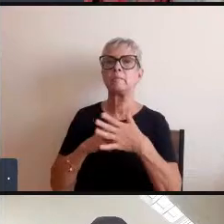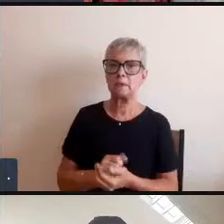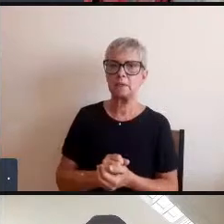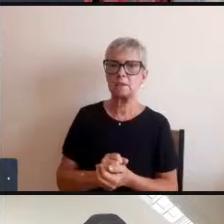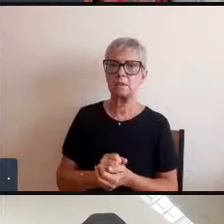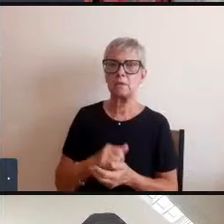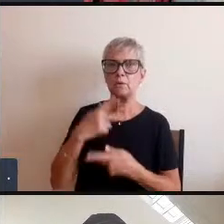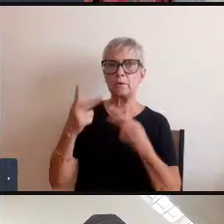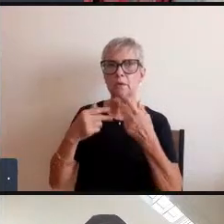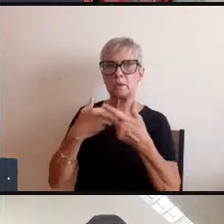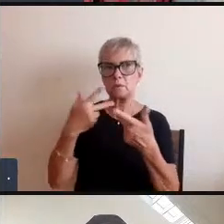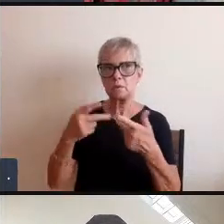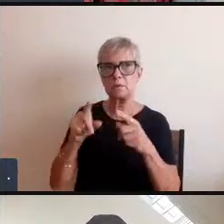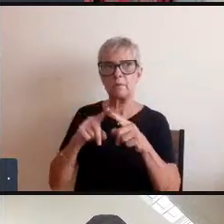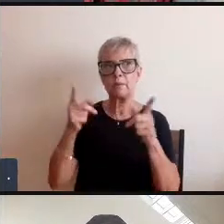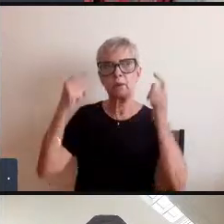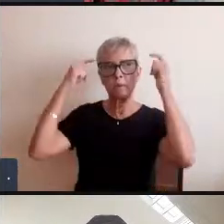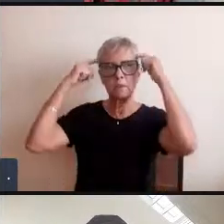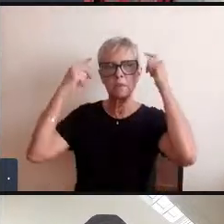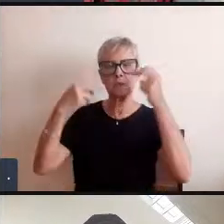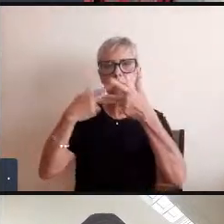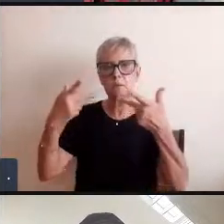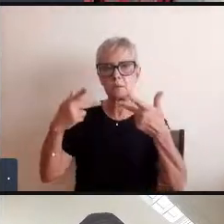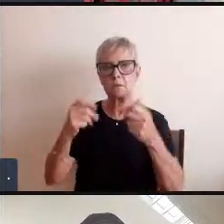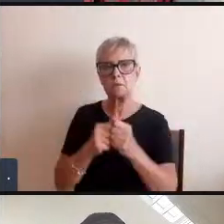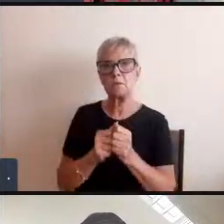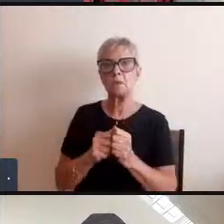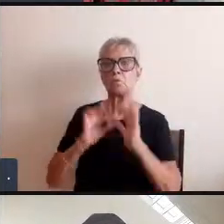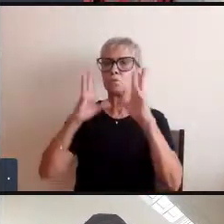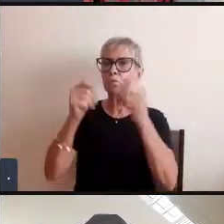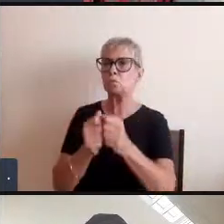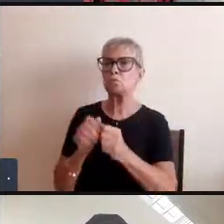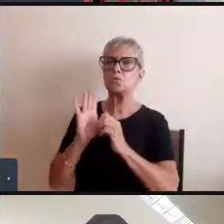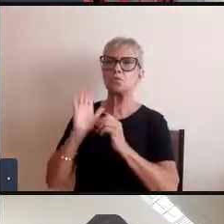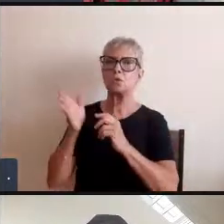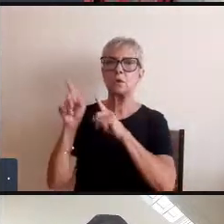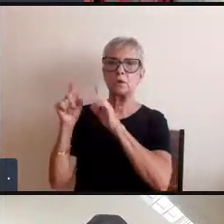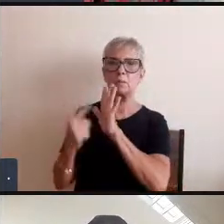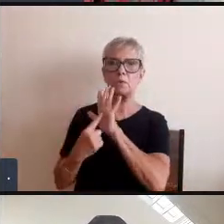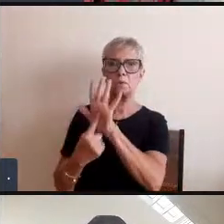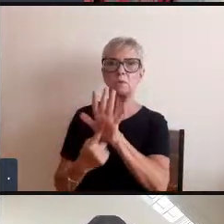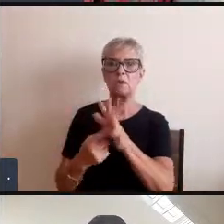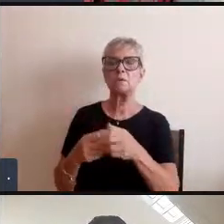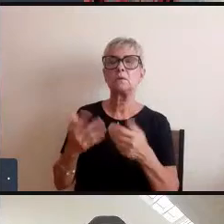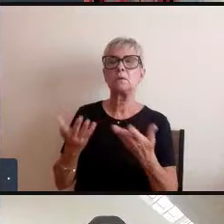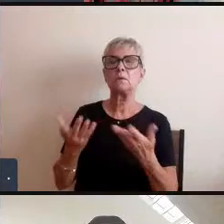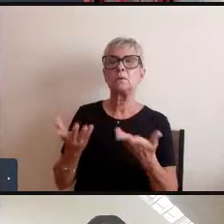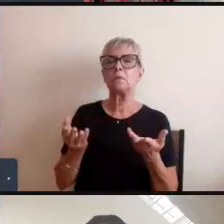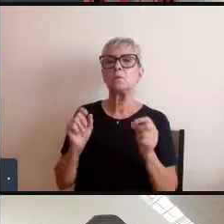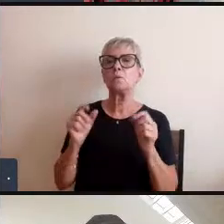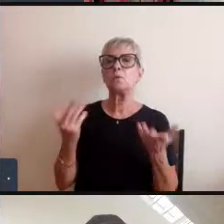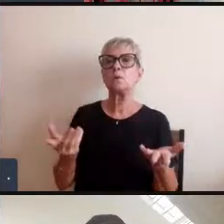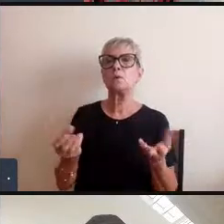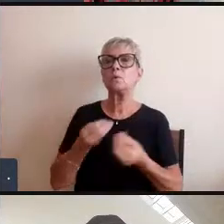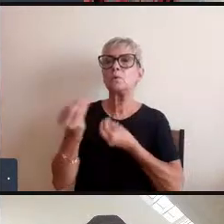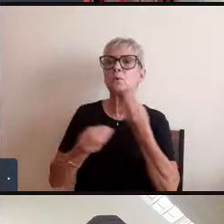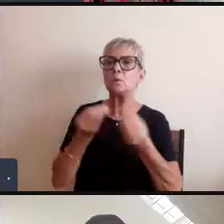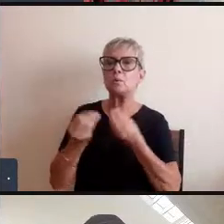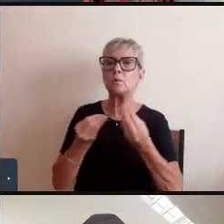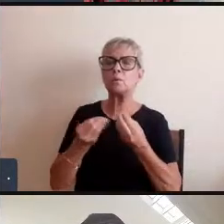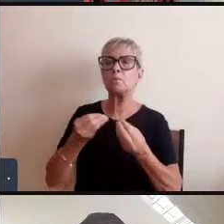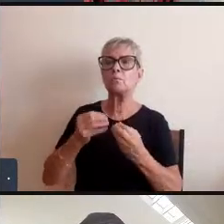homem eu estou pensando nisso está tudo ali não precisa de ou seja como é que um artista